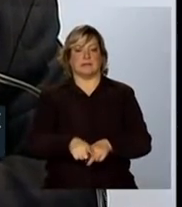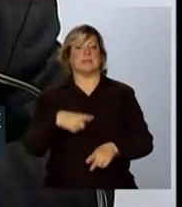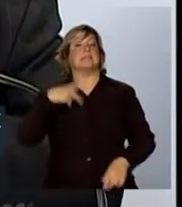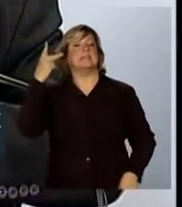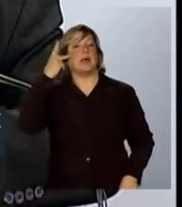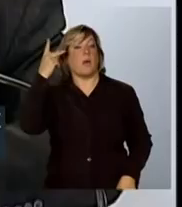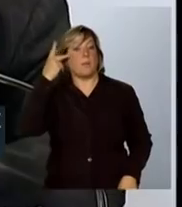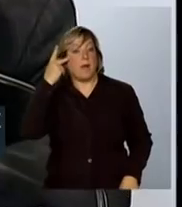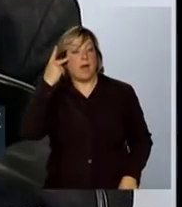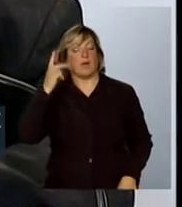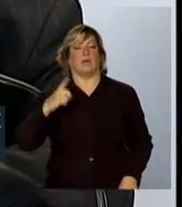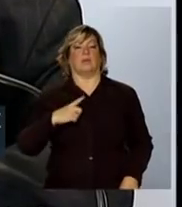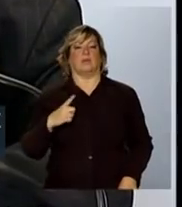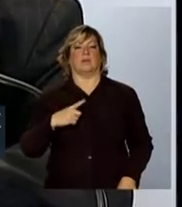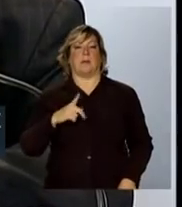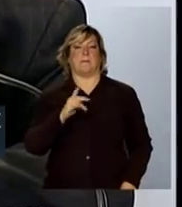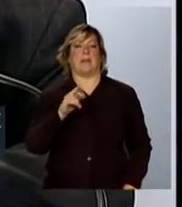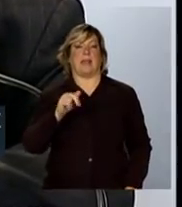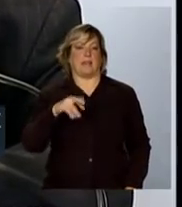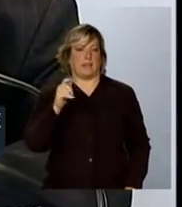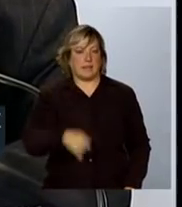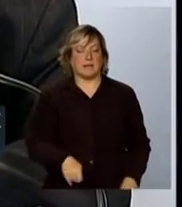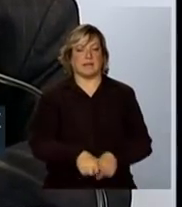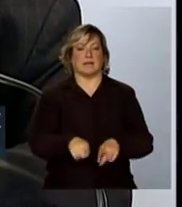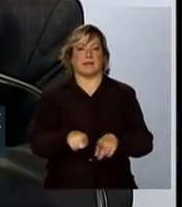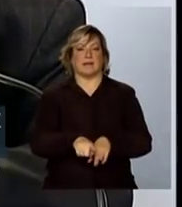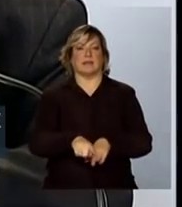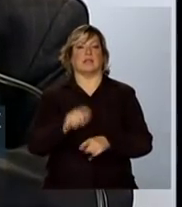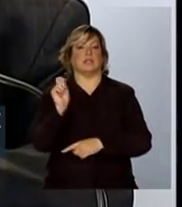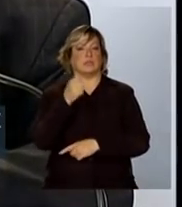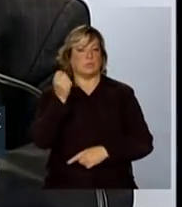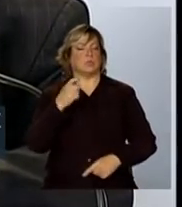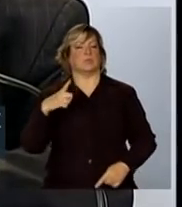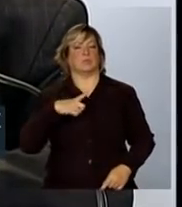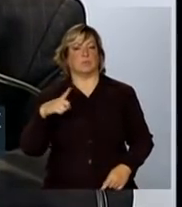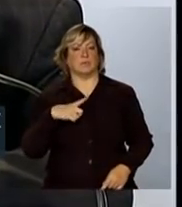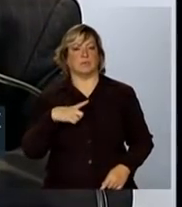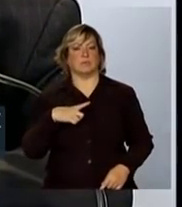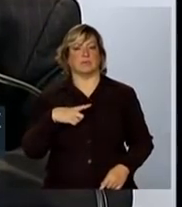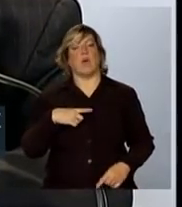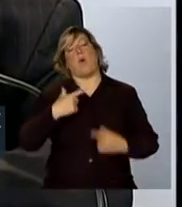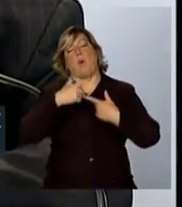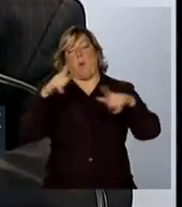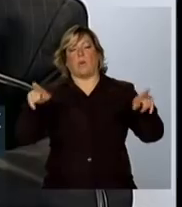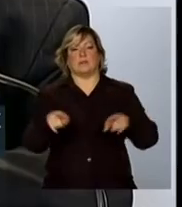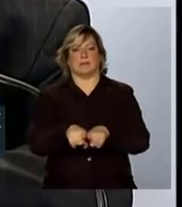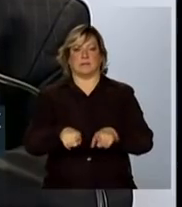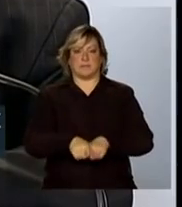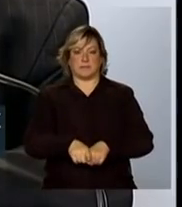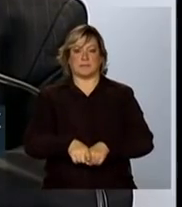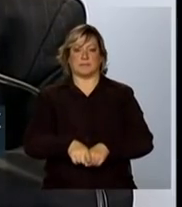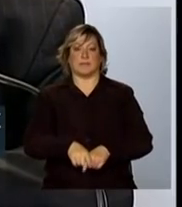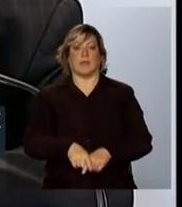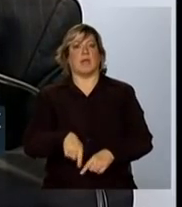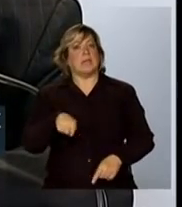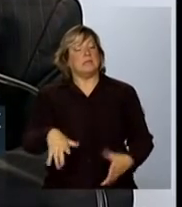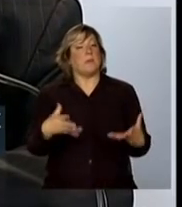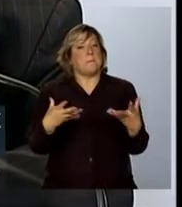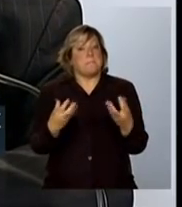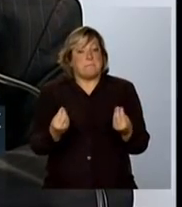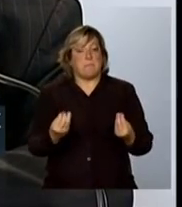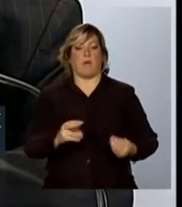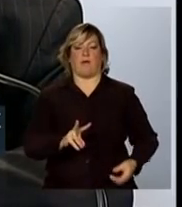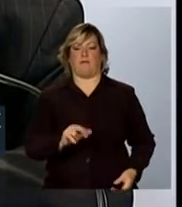São Paulo, Paraná, Rio Grande do Sul, para não falar em outros. e isso é muito relevante,